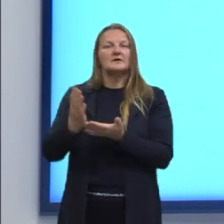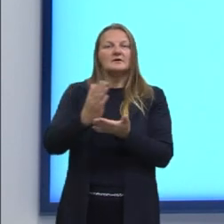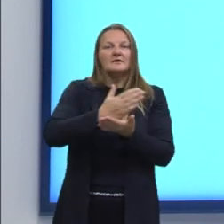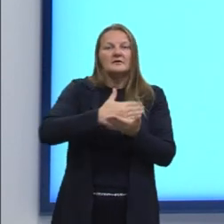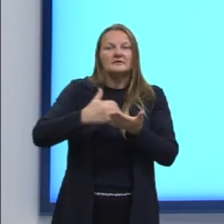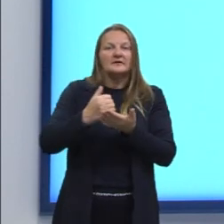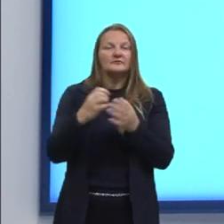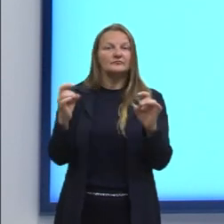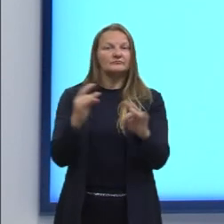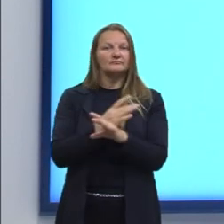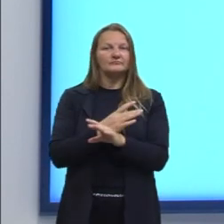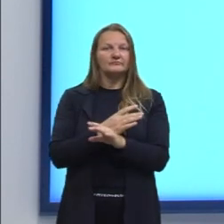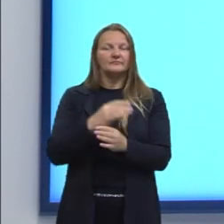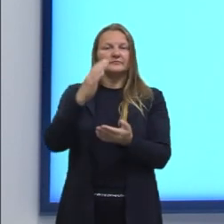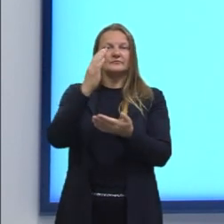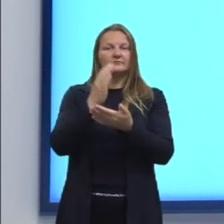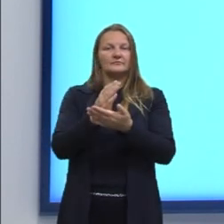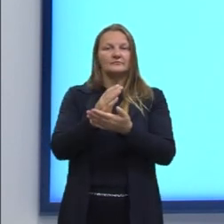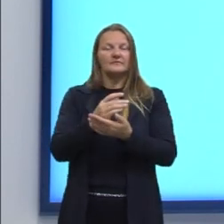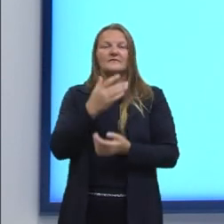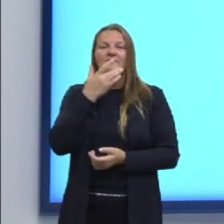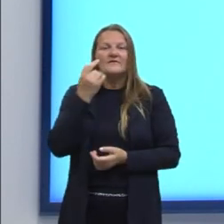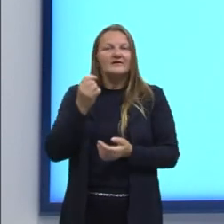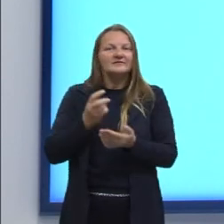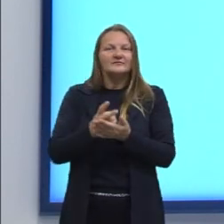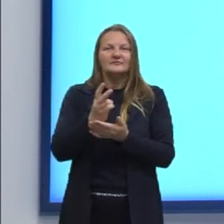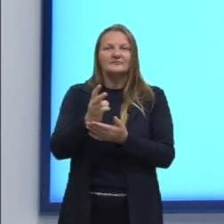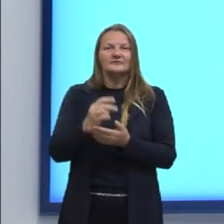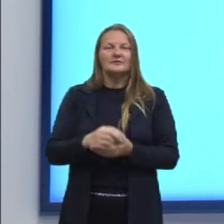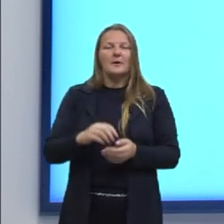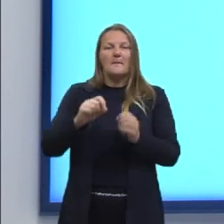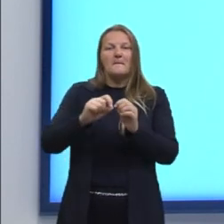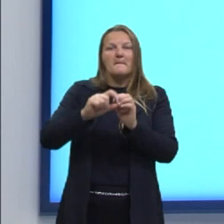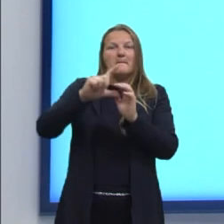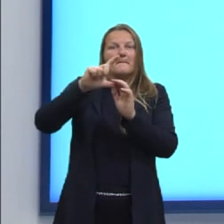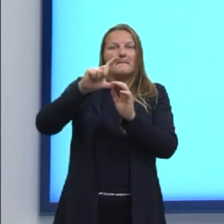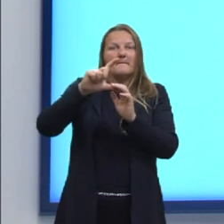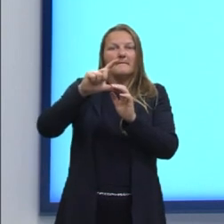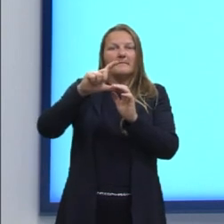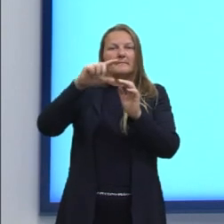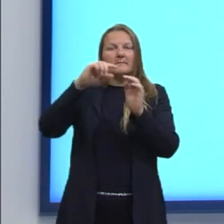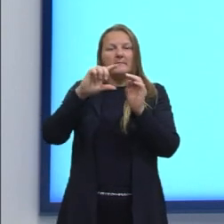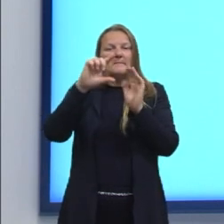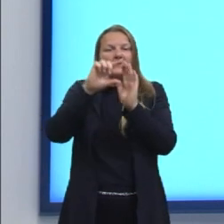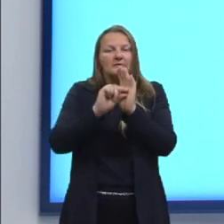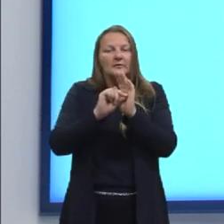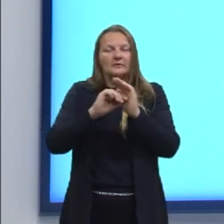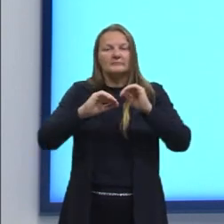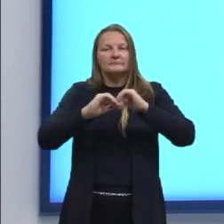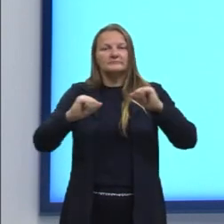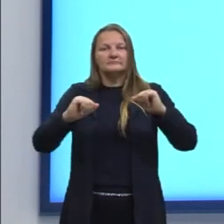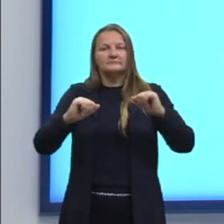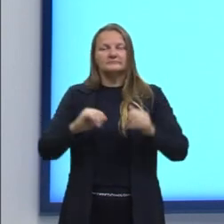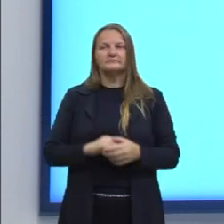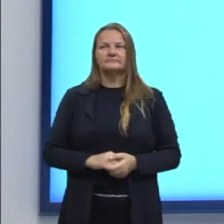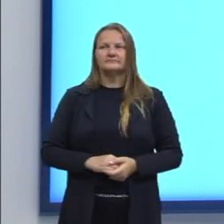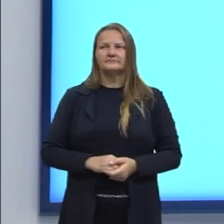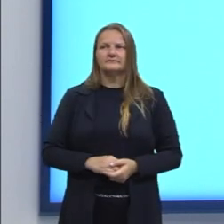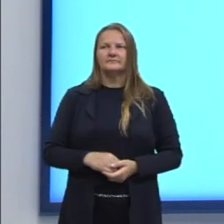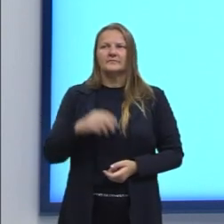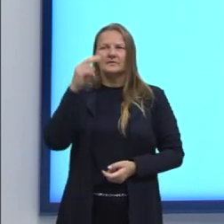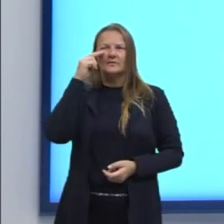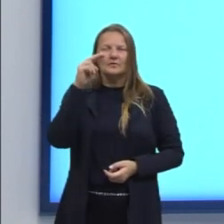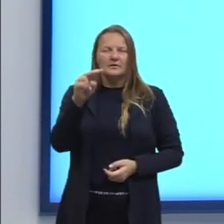gente chegar no valor central, sempre elimina o maior valor e o menor. Então, olhando na